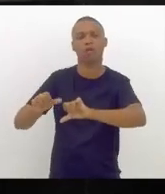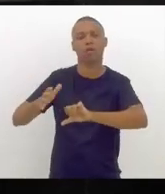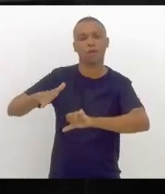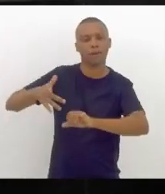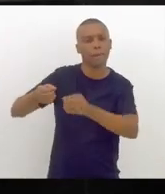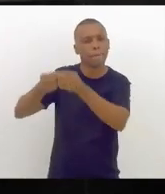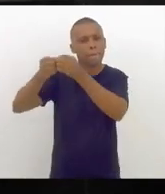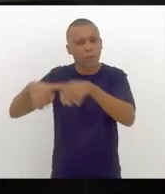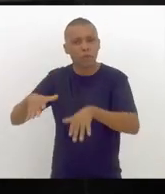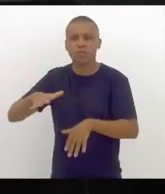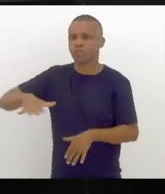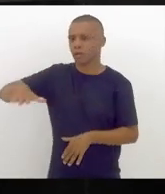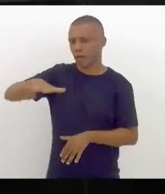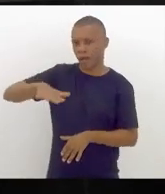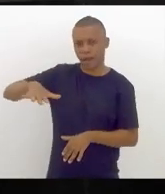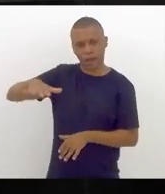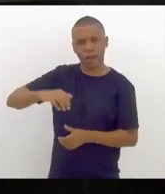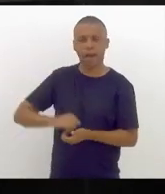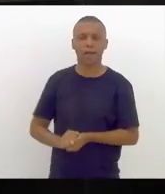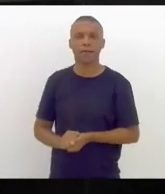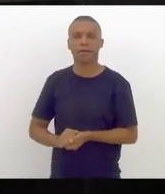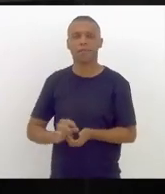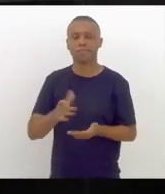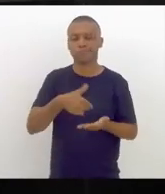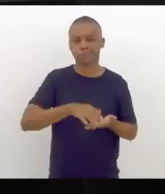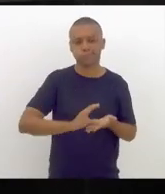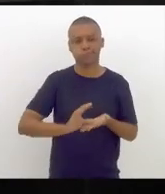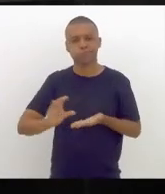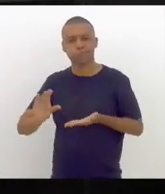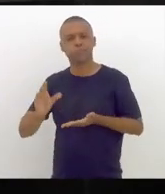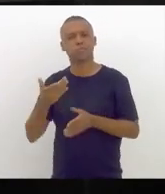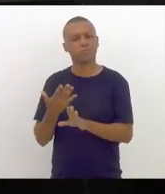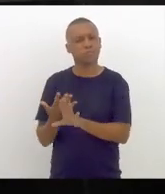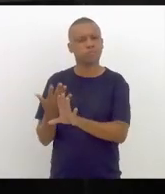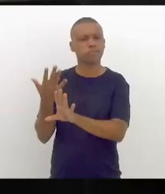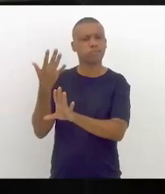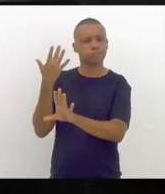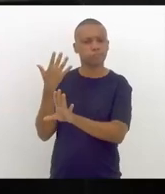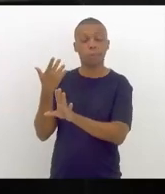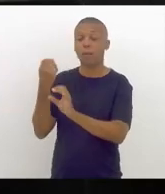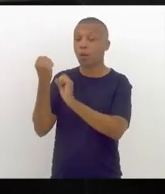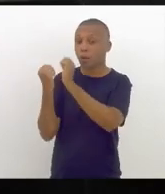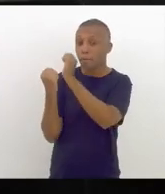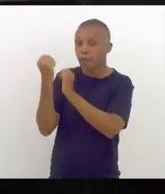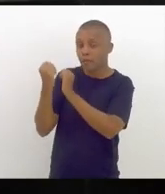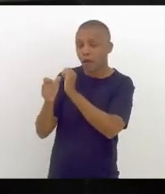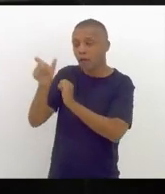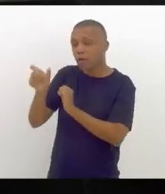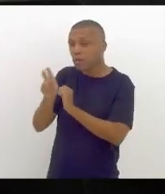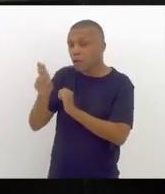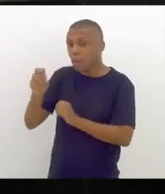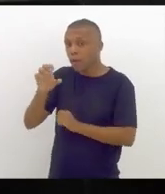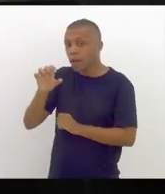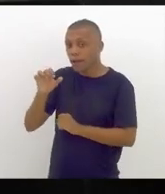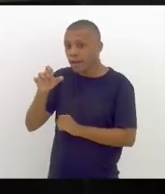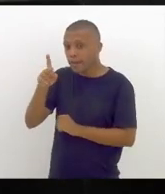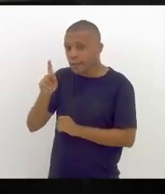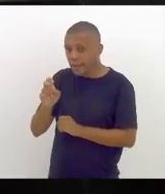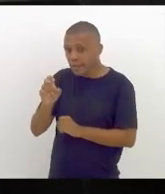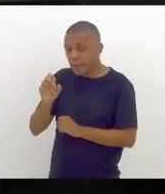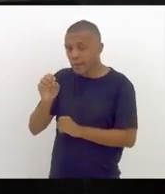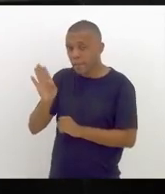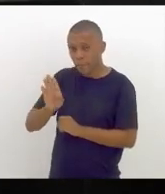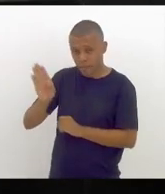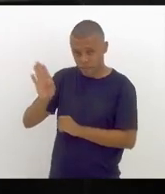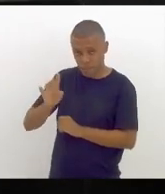naval, propina, que foram dadas lá pelo Ike Batista, dentro da gestão do PT,